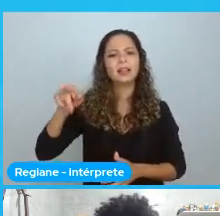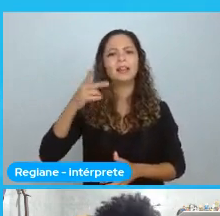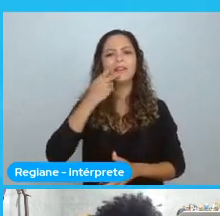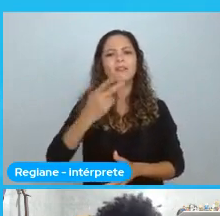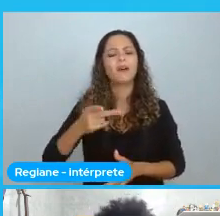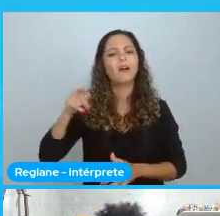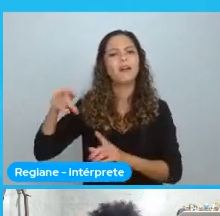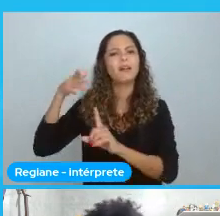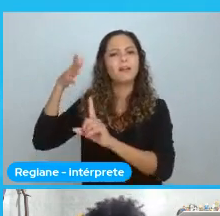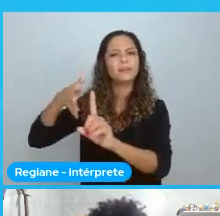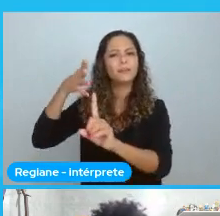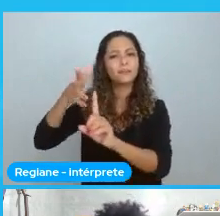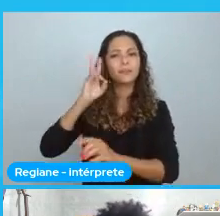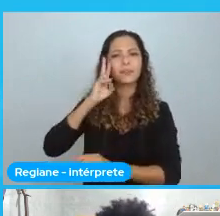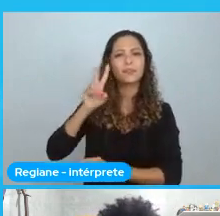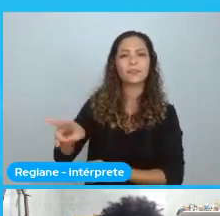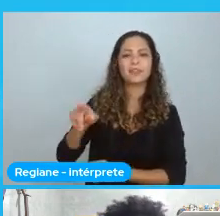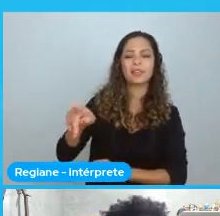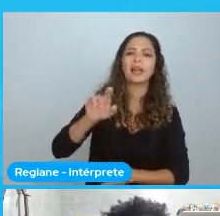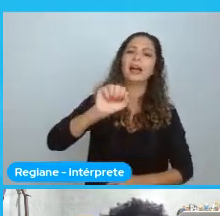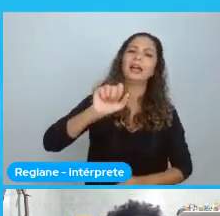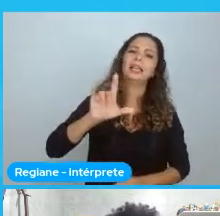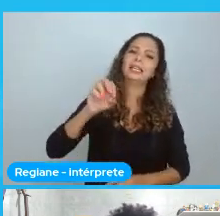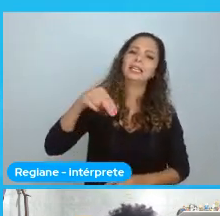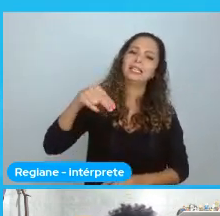primeira vez que eu vi Aline. E ela estava palestrando.